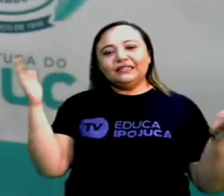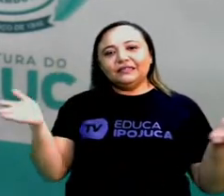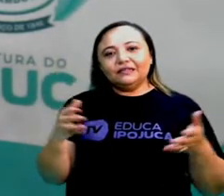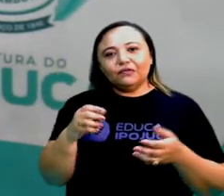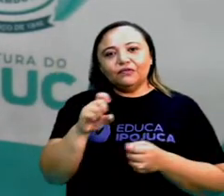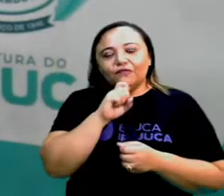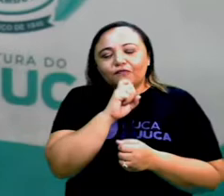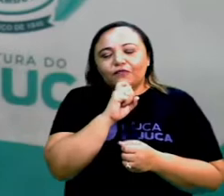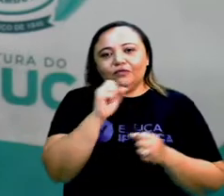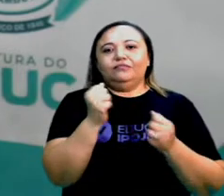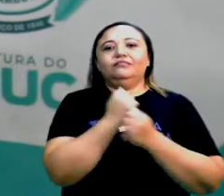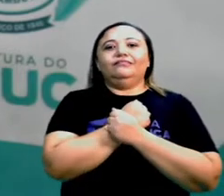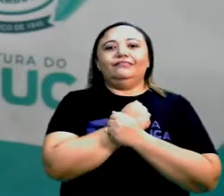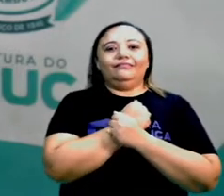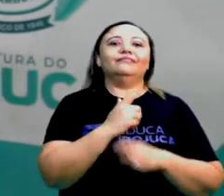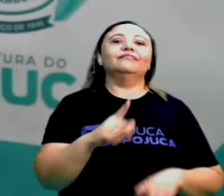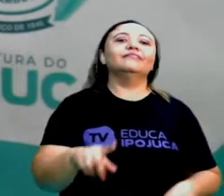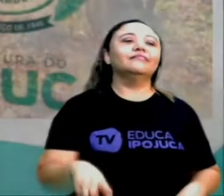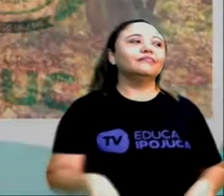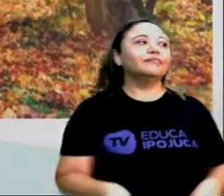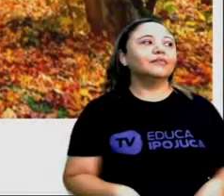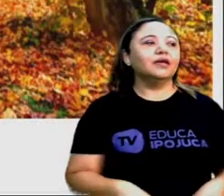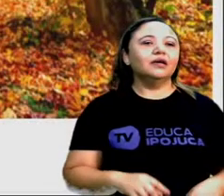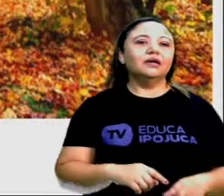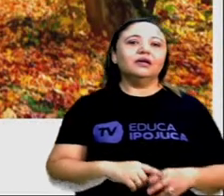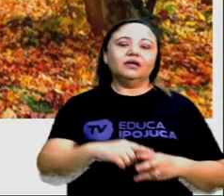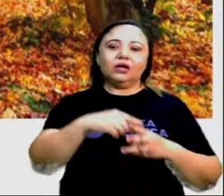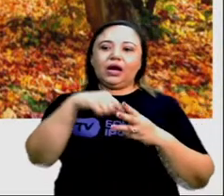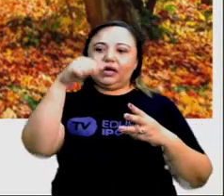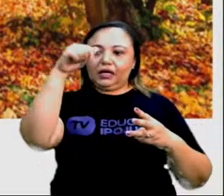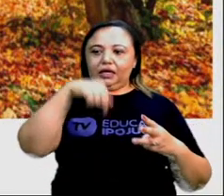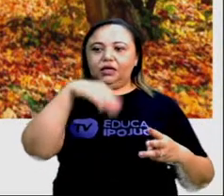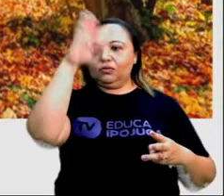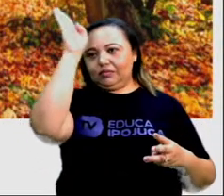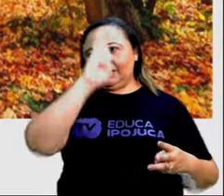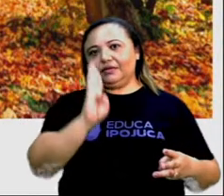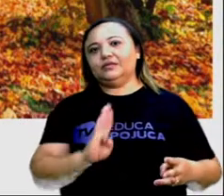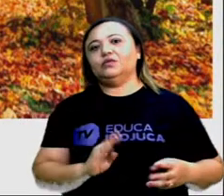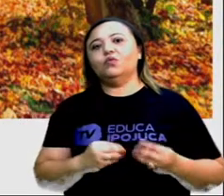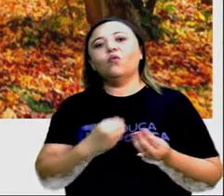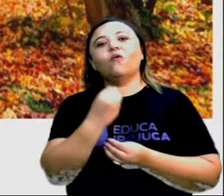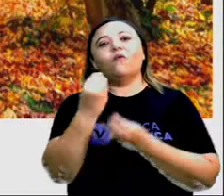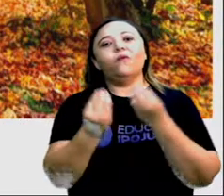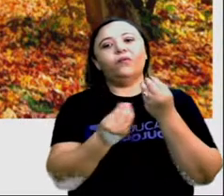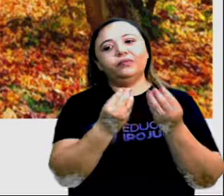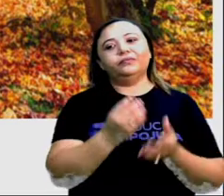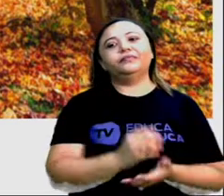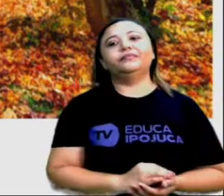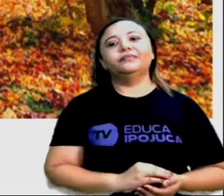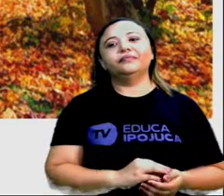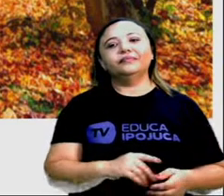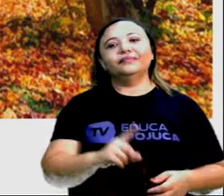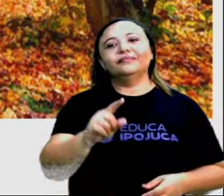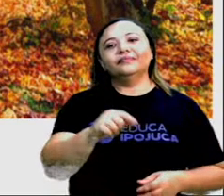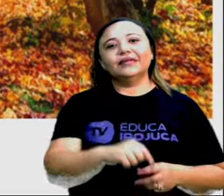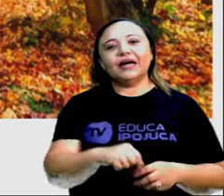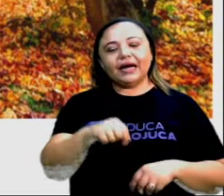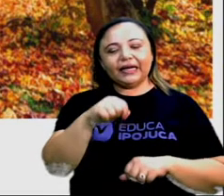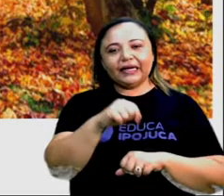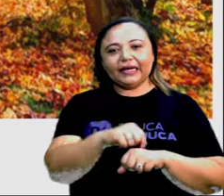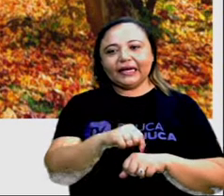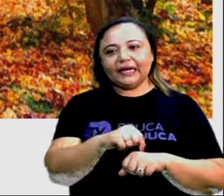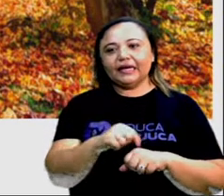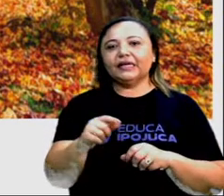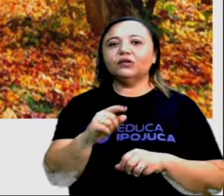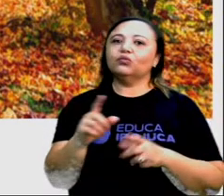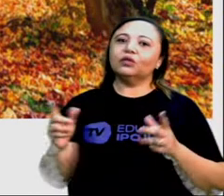bem frio. As estações do ano no Brasil. E aqui no Brasil, como é? As estações do ano no Brasil,